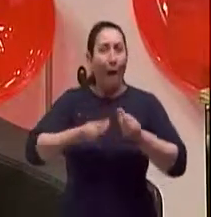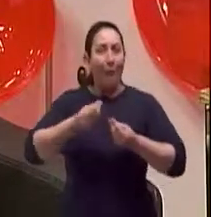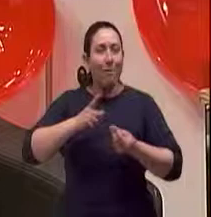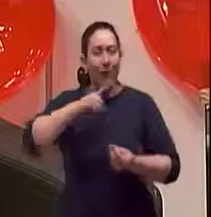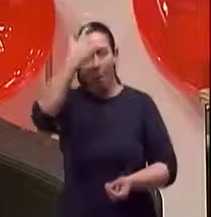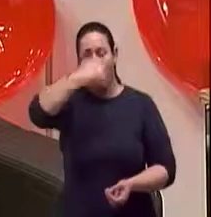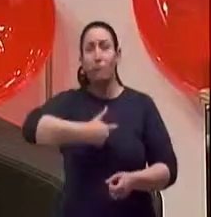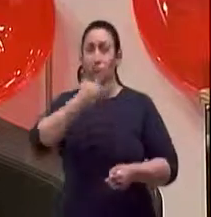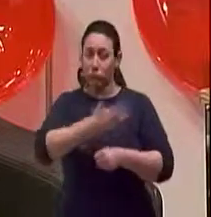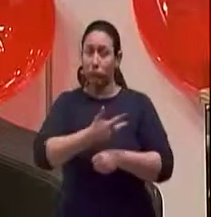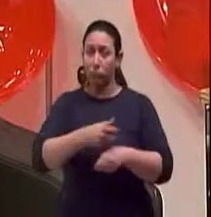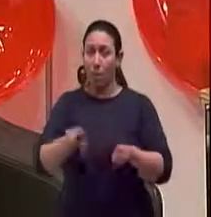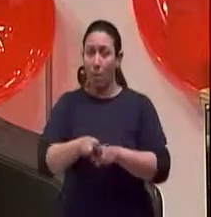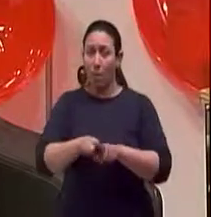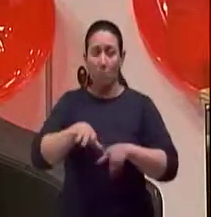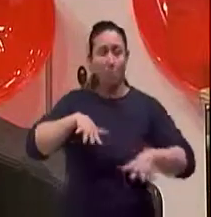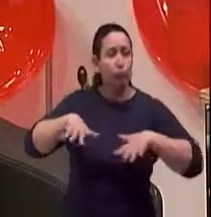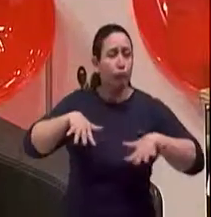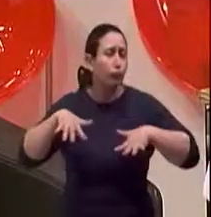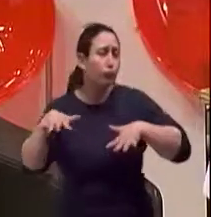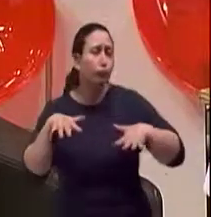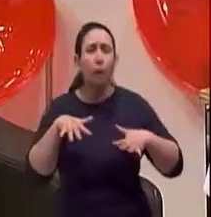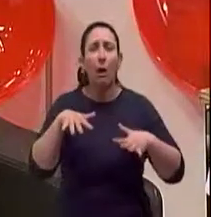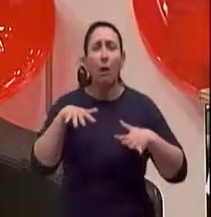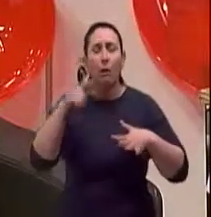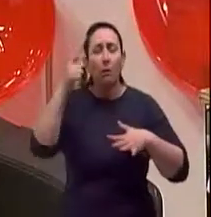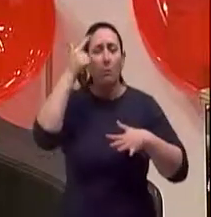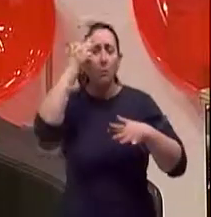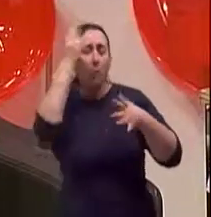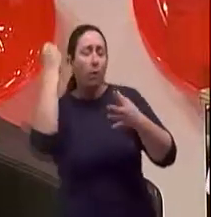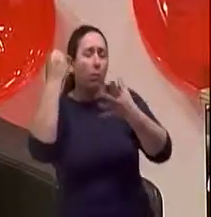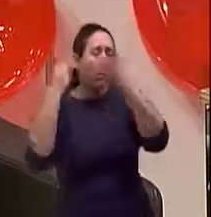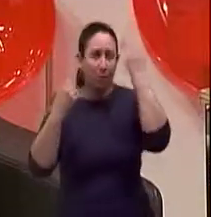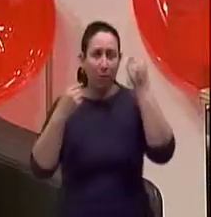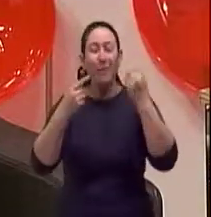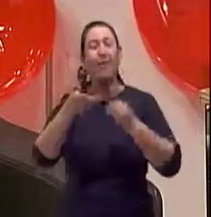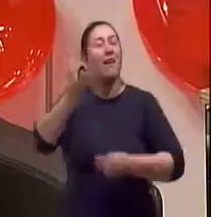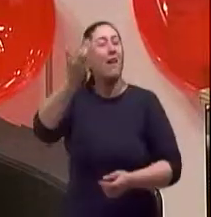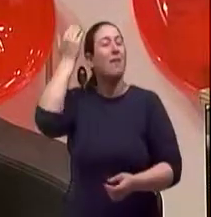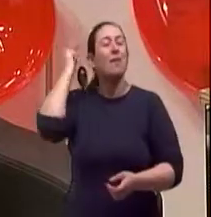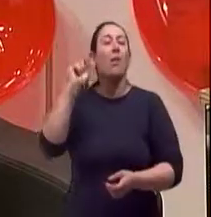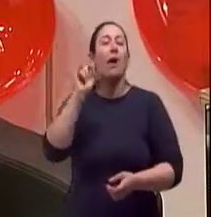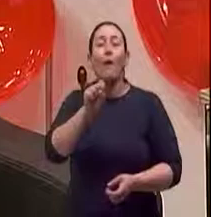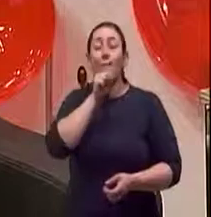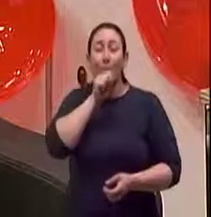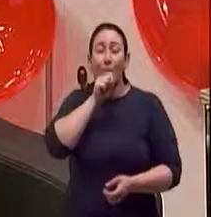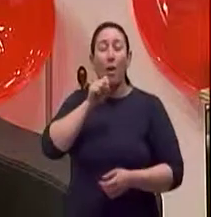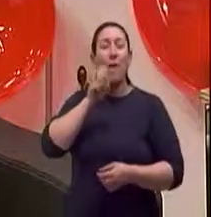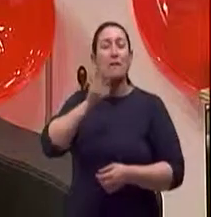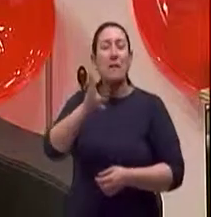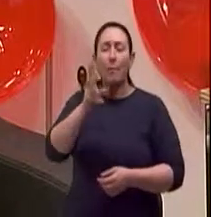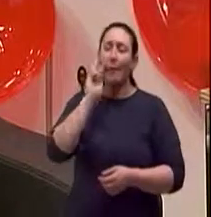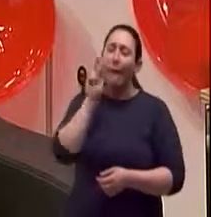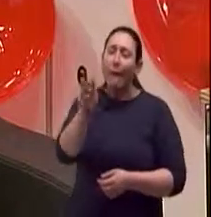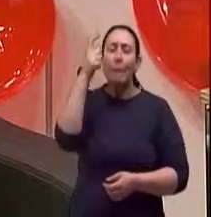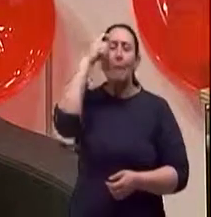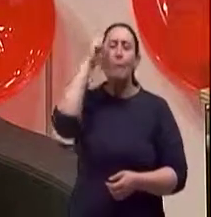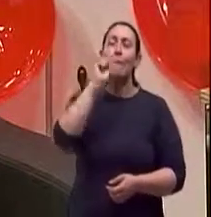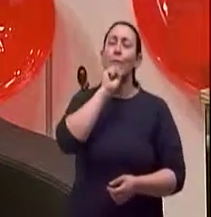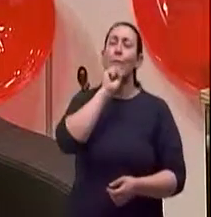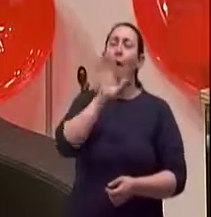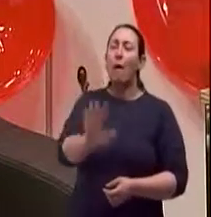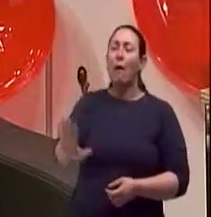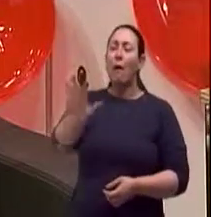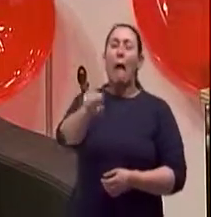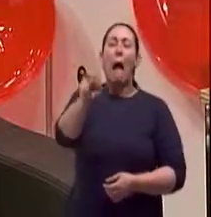os avós hoje, eles também são muito mais ativos do que aquele voivó que ficava só tricotando. Os avós, eles têm um